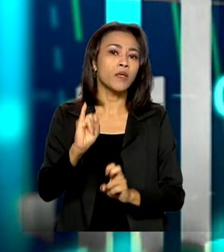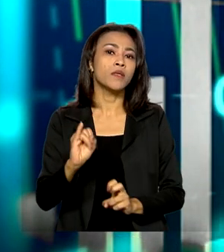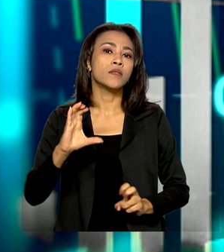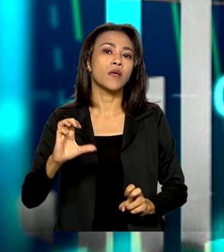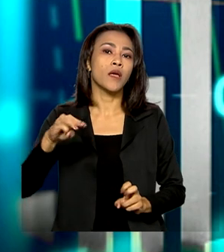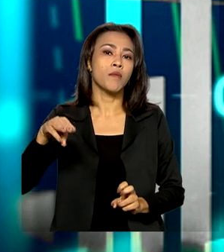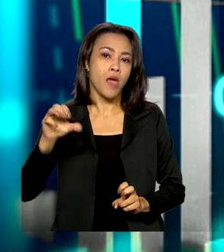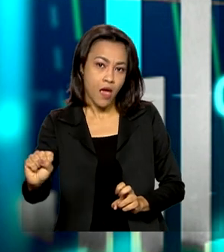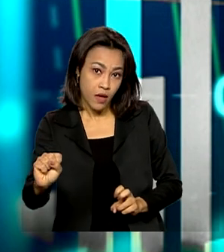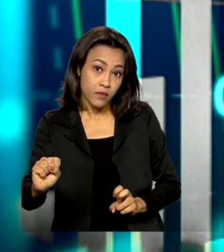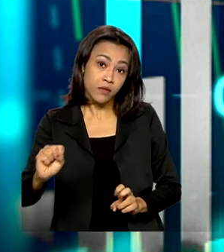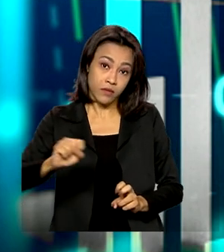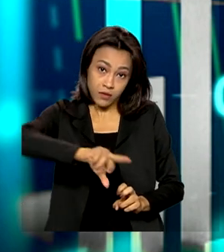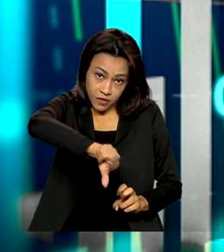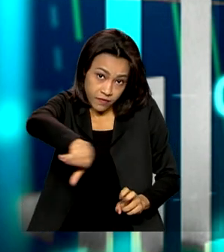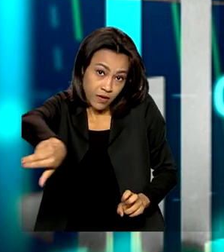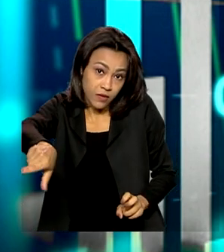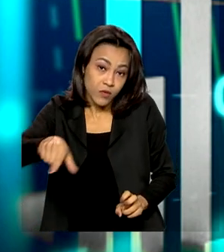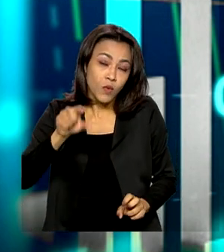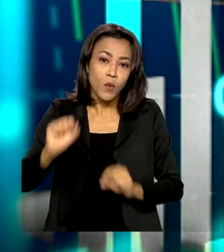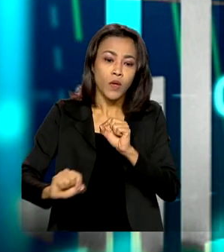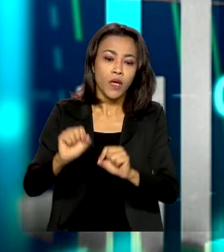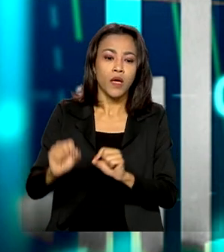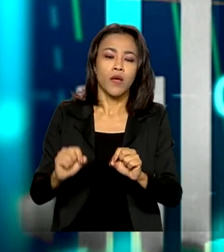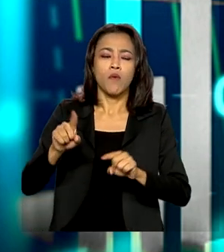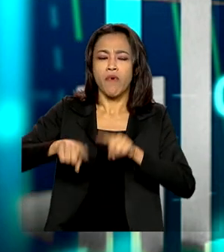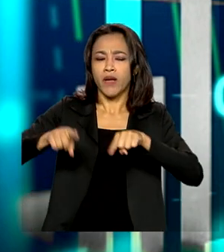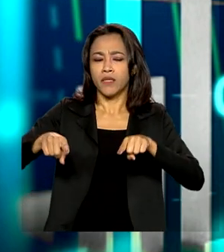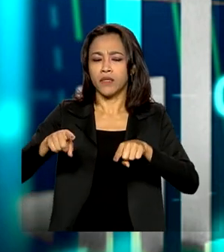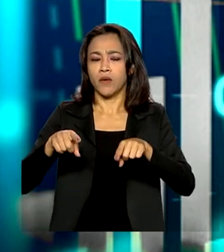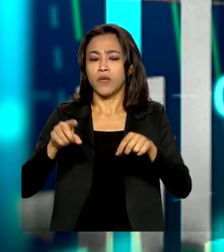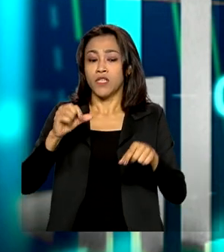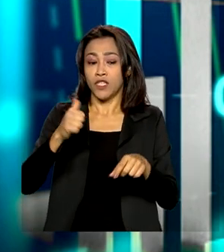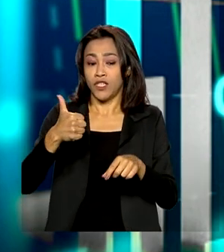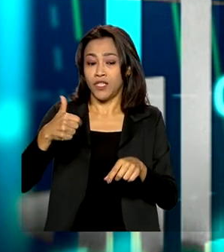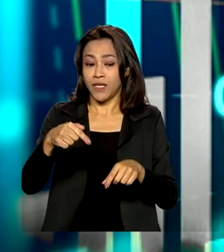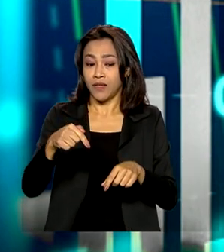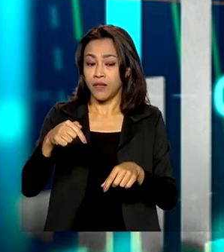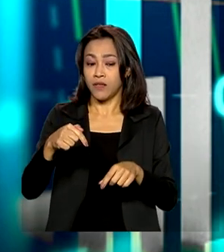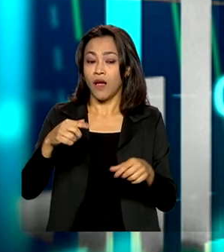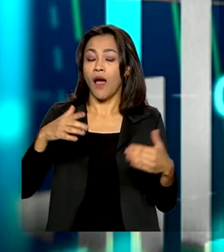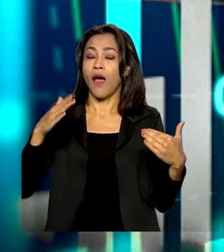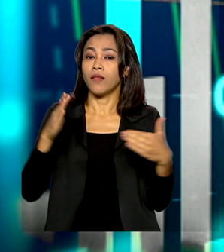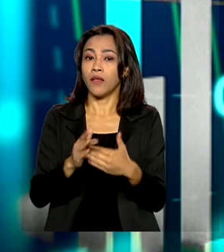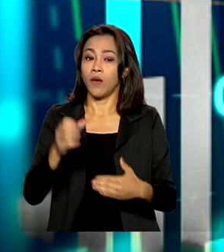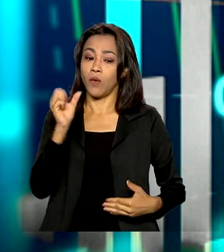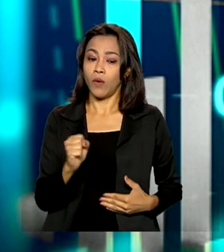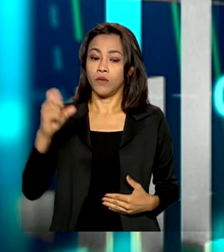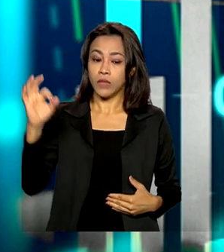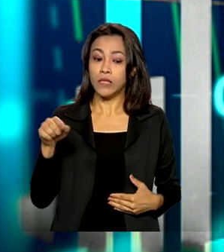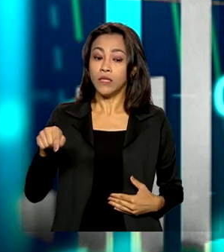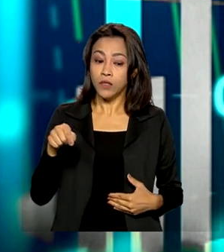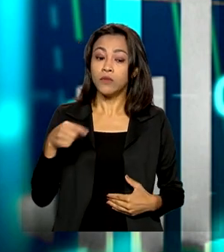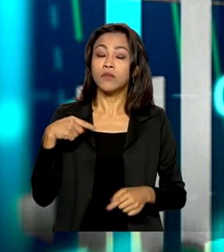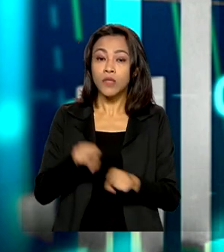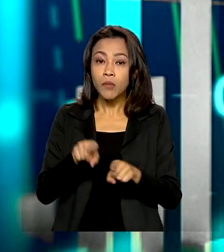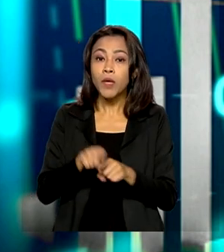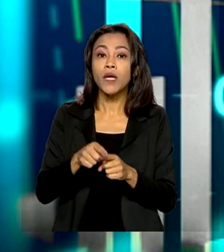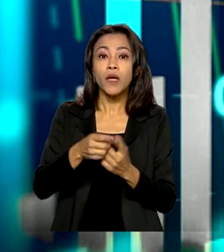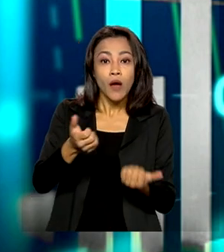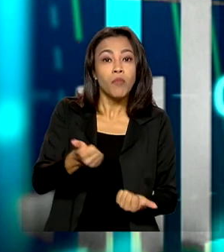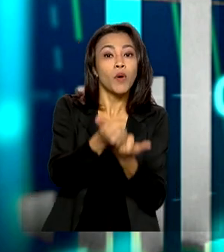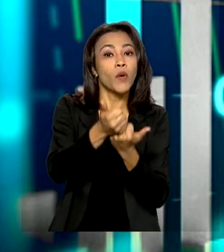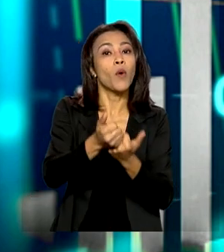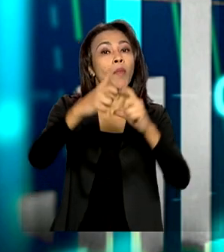e bens essenciais, de modo geral, uma variação entre 17% e até 18%. E isso também contribuiu para essa queda de preços e para essa